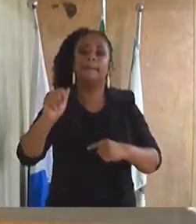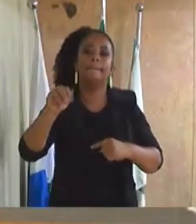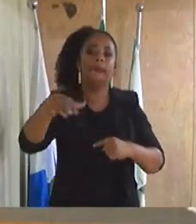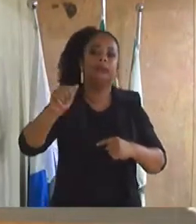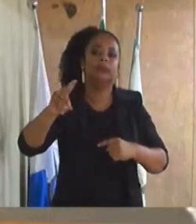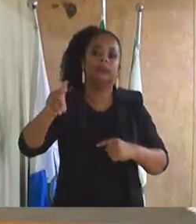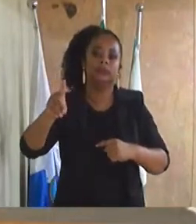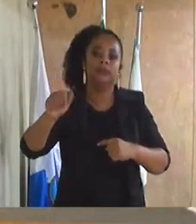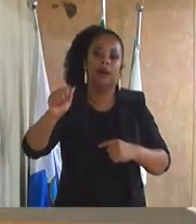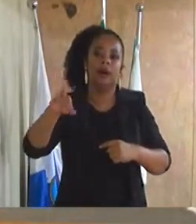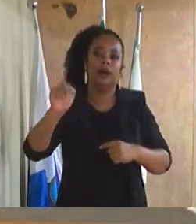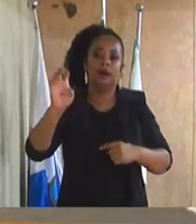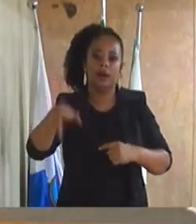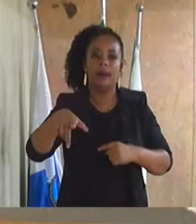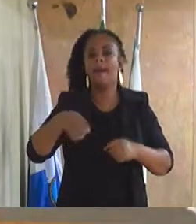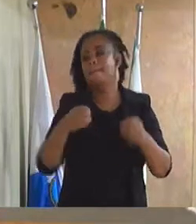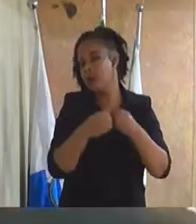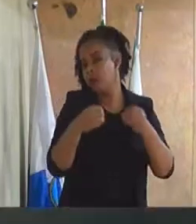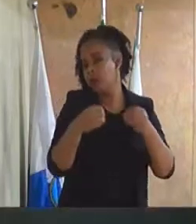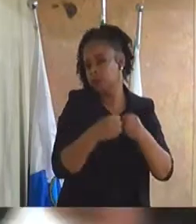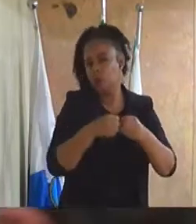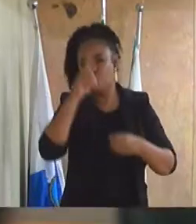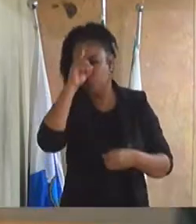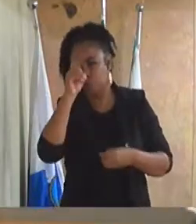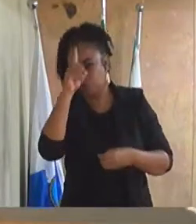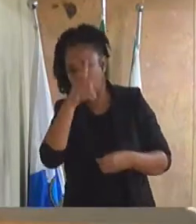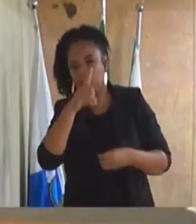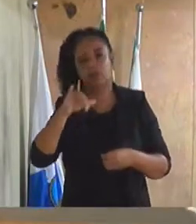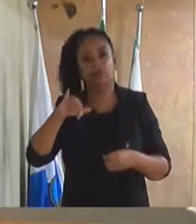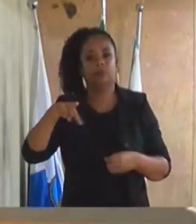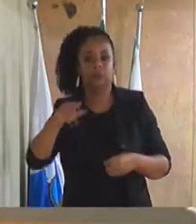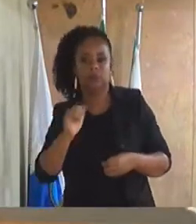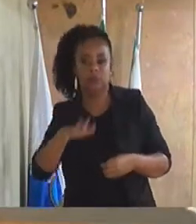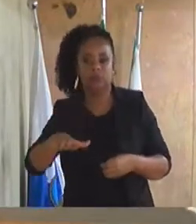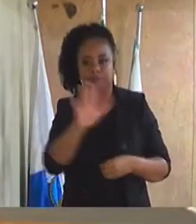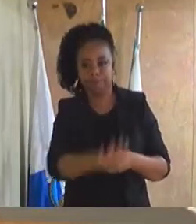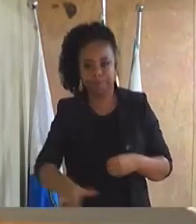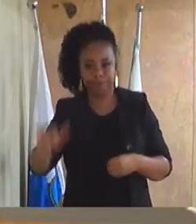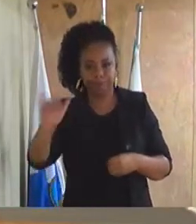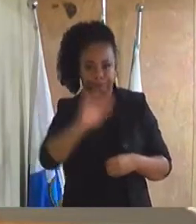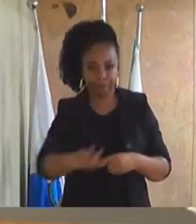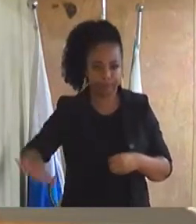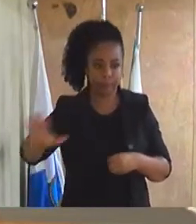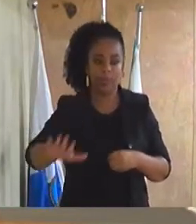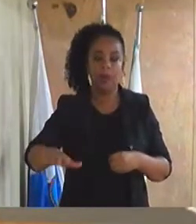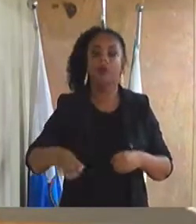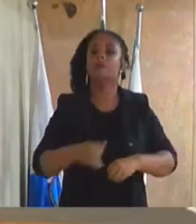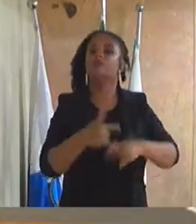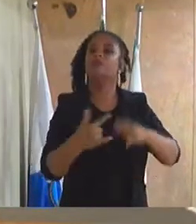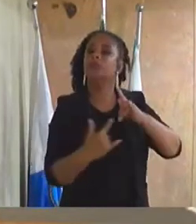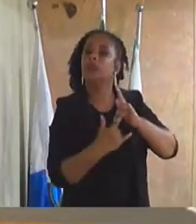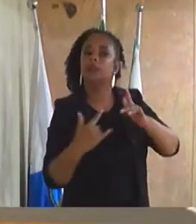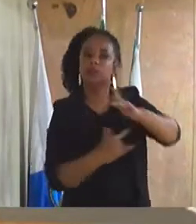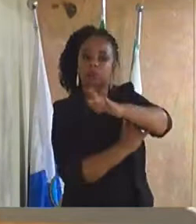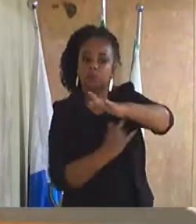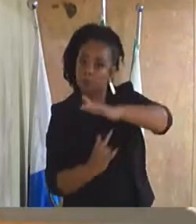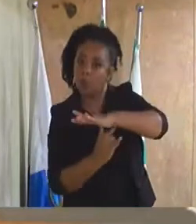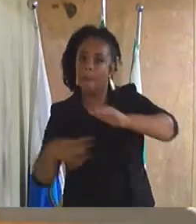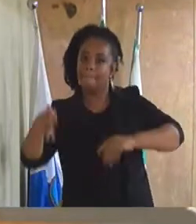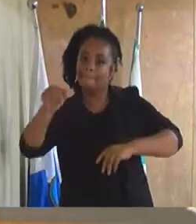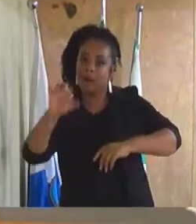limitações do Hospital Infantil Esmelha Silveira e do Viaduto Paulo Lins, e ruas